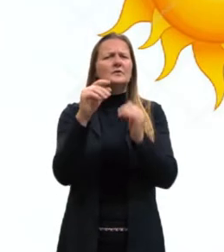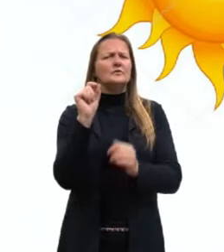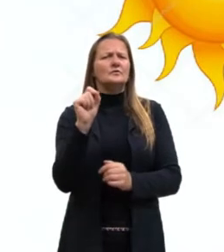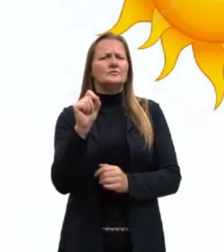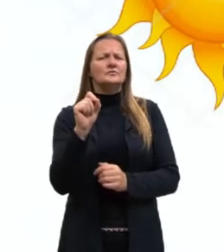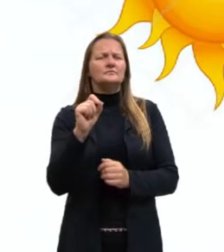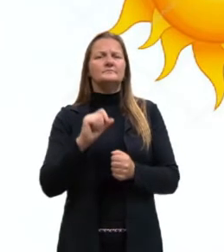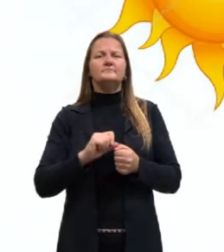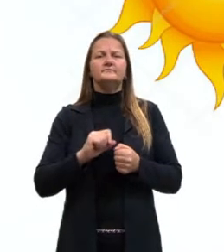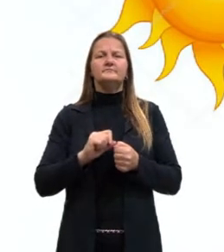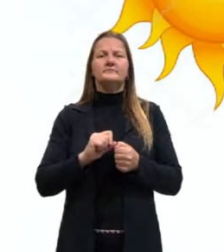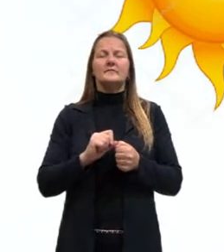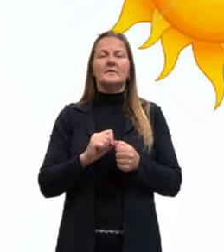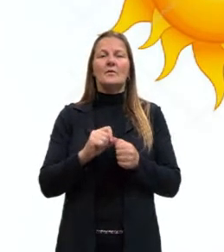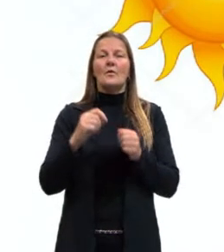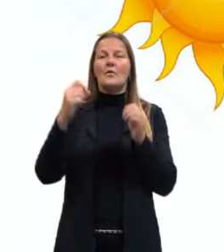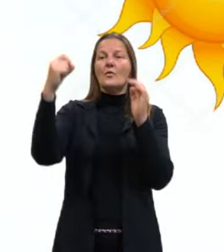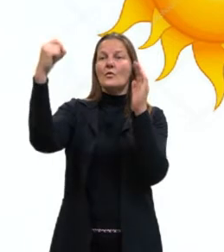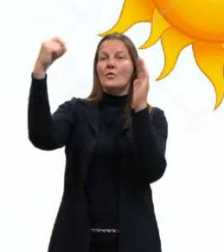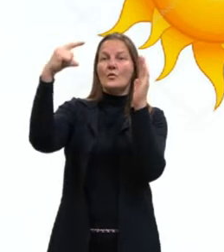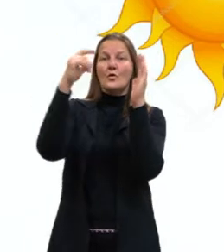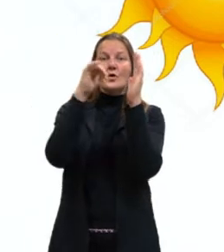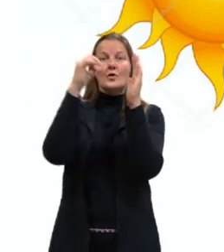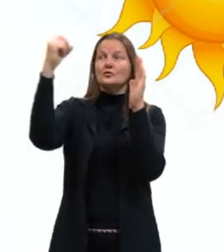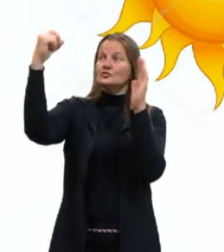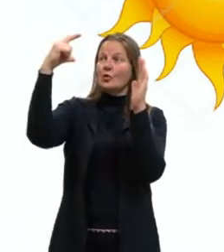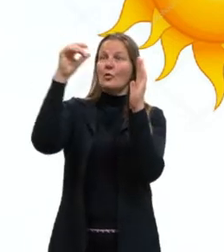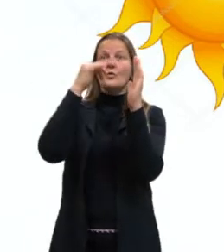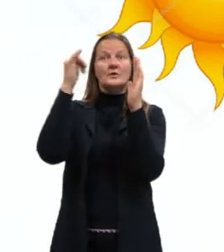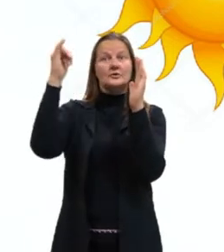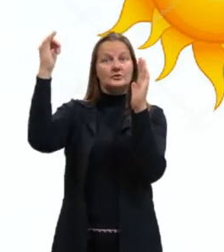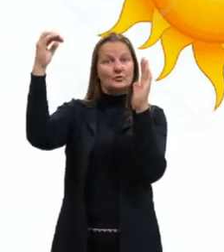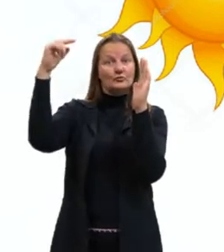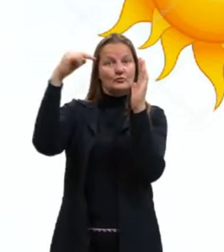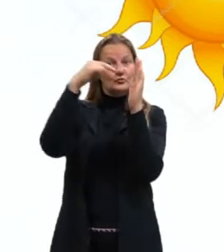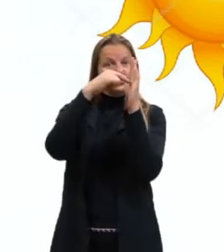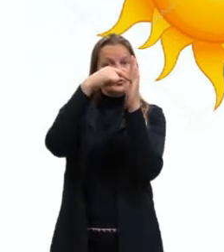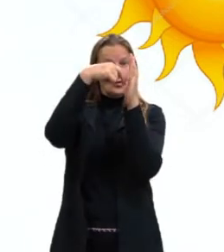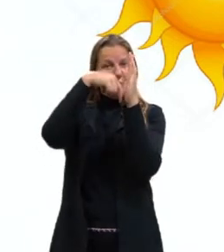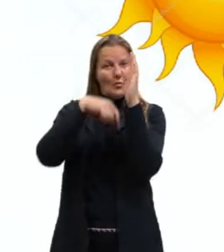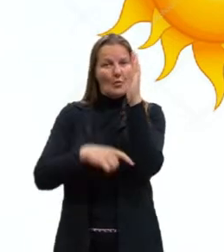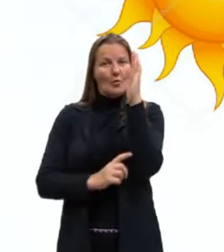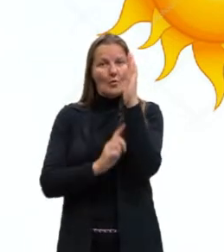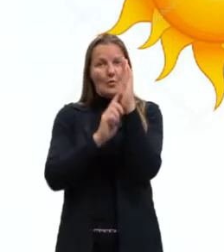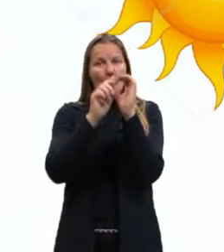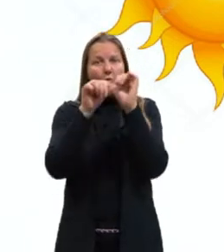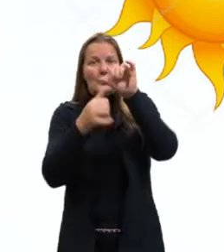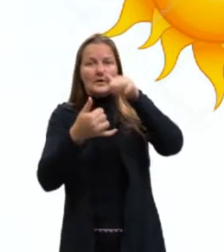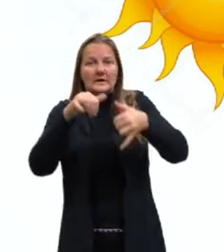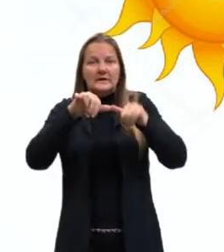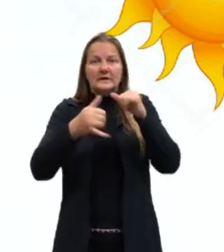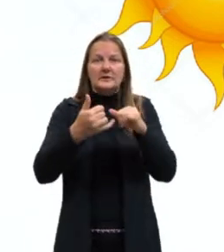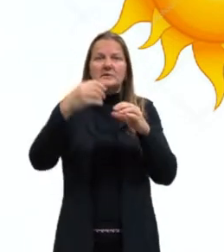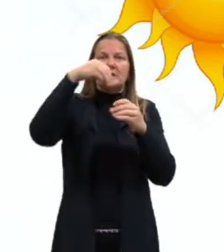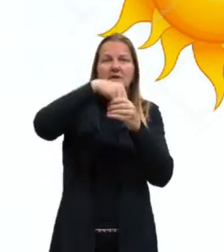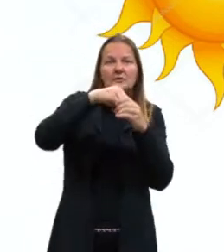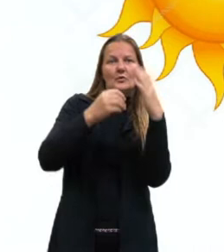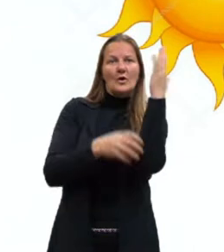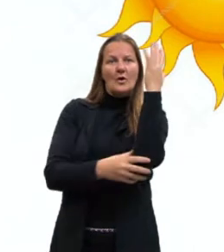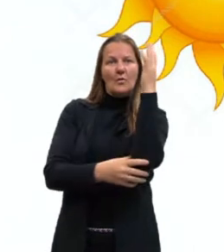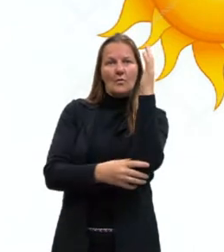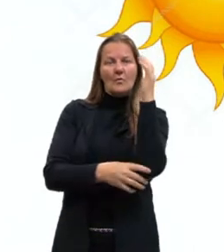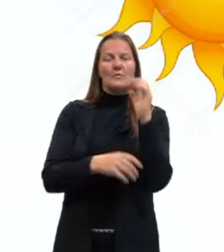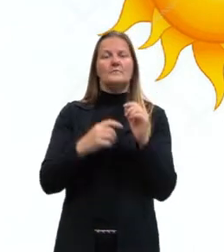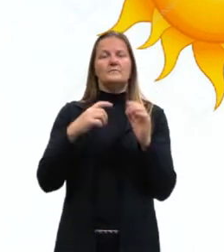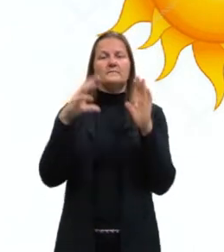ocorre a conversão da energia solar em energia química para a realização da